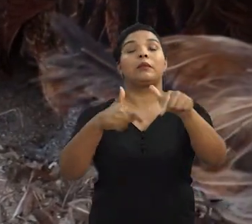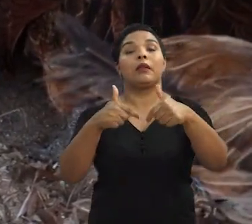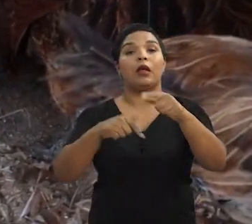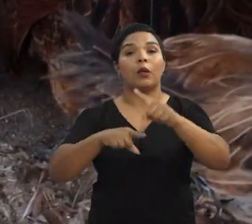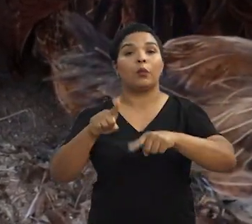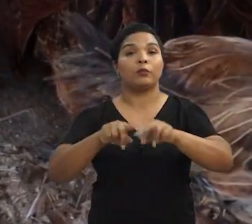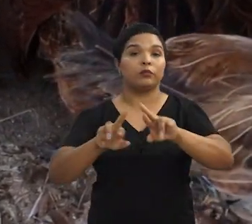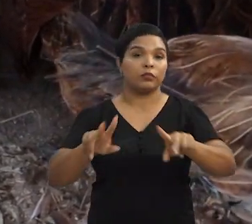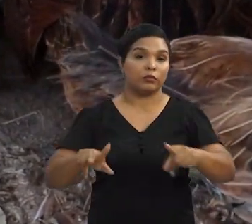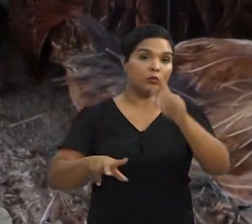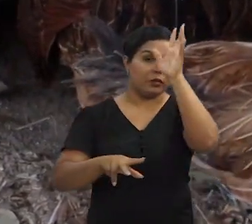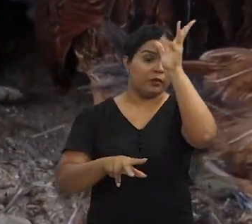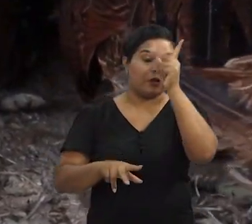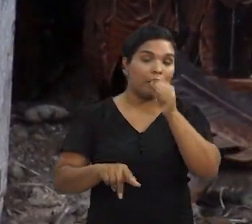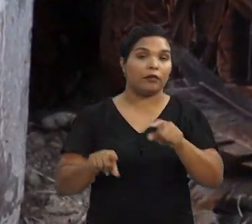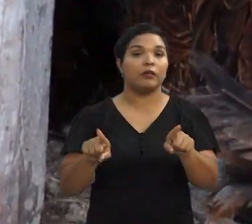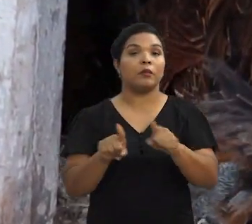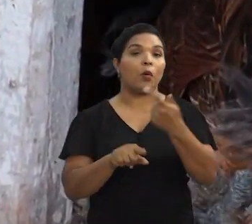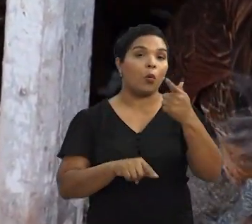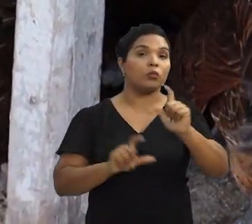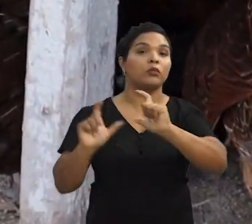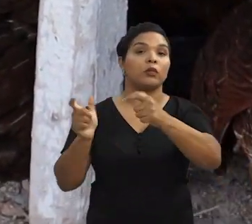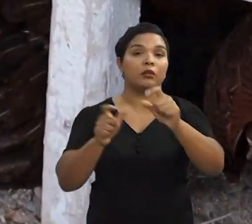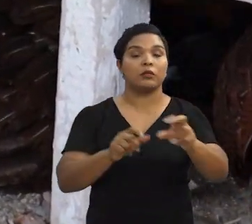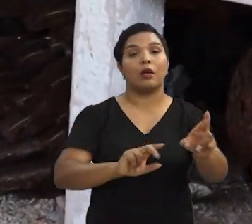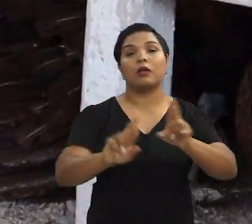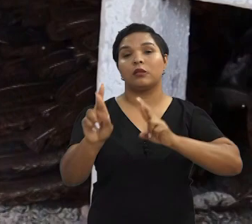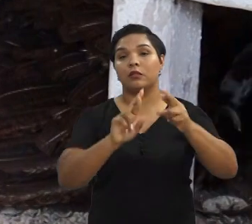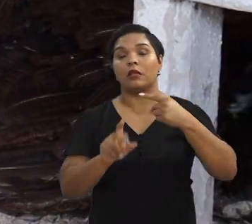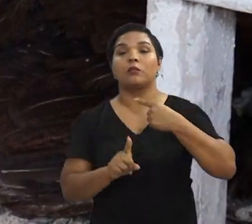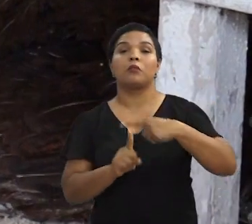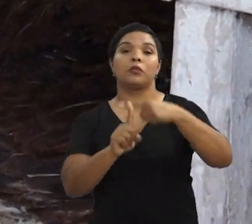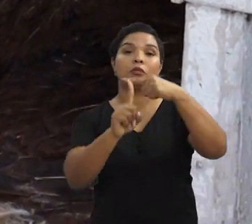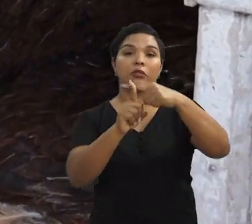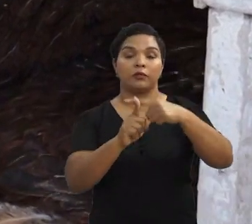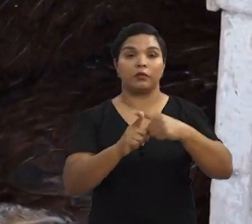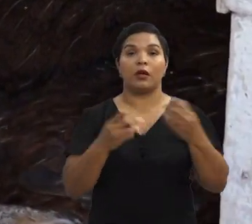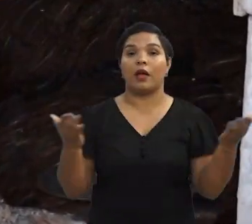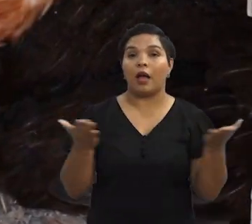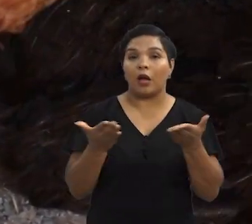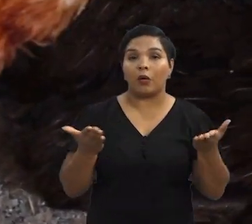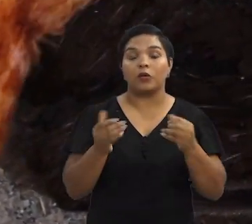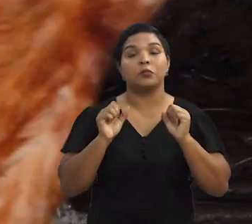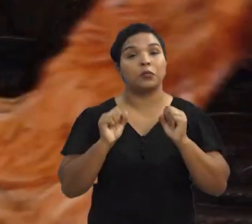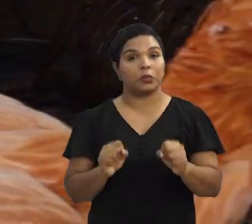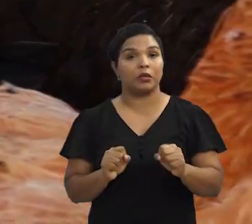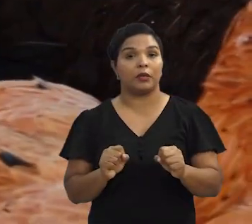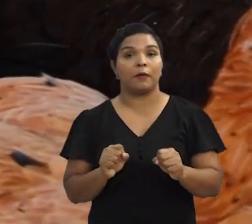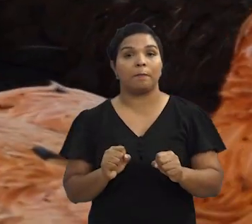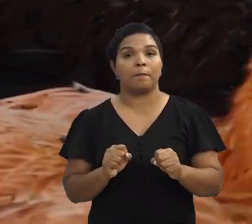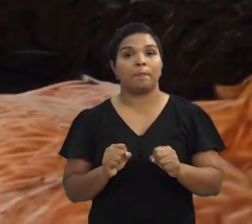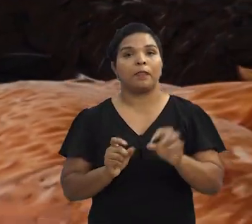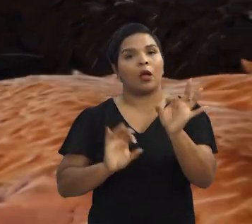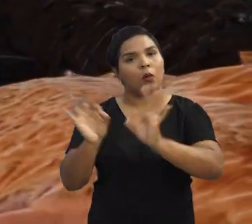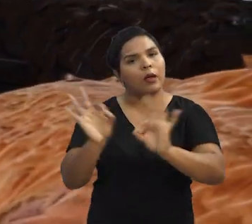em trabalhar com esse produto. Assim como alguns risotes também já deram resultado positivo nisso. Agora é a gente poder